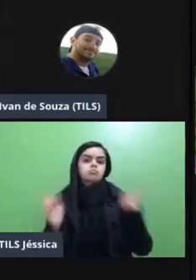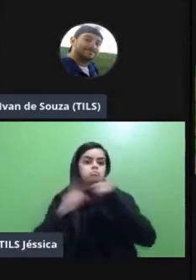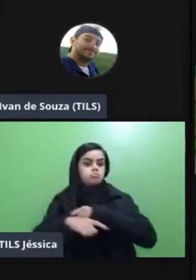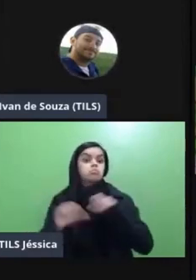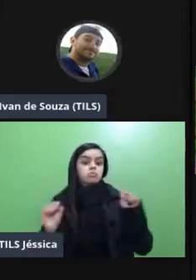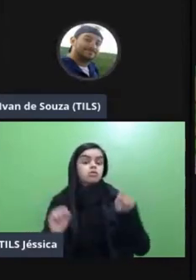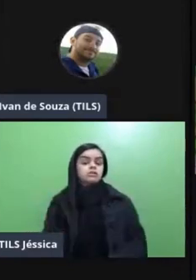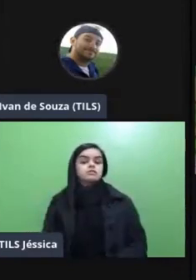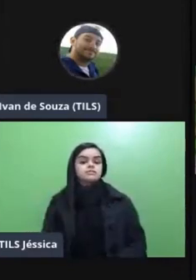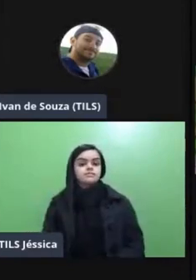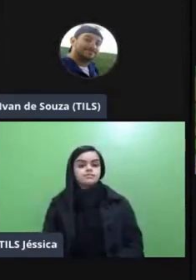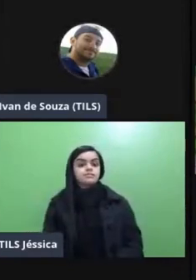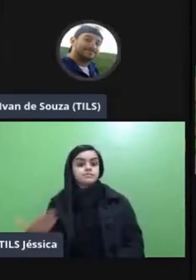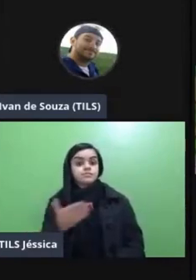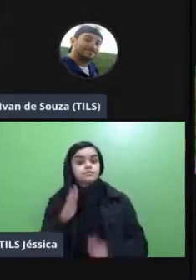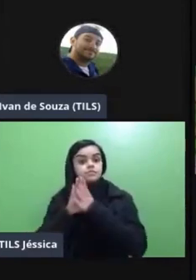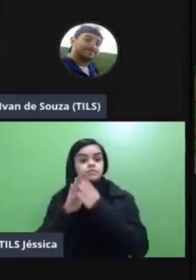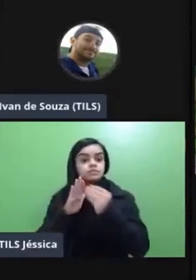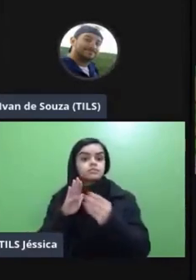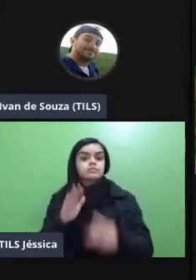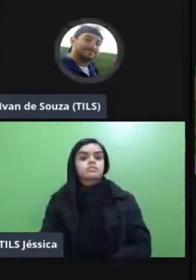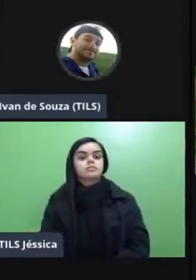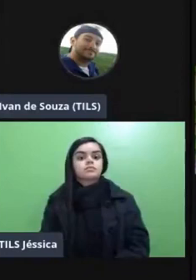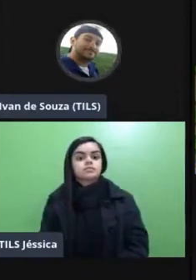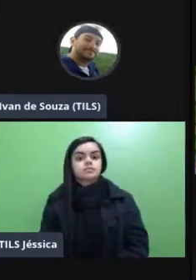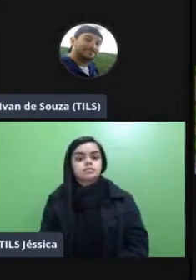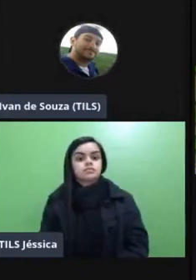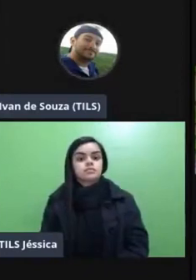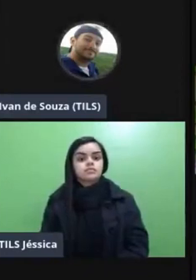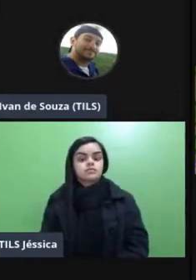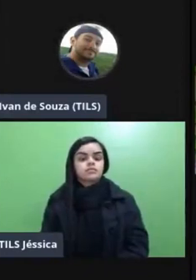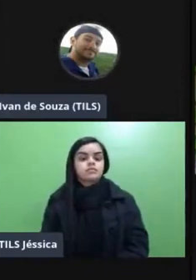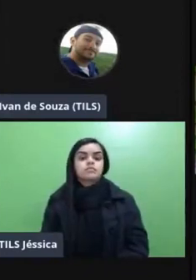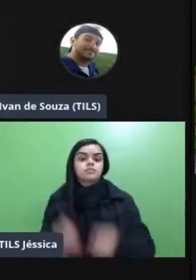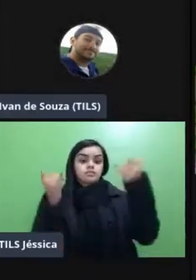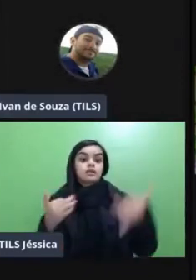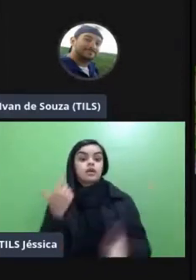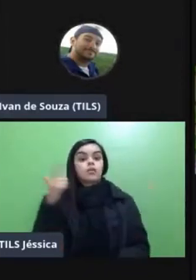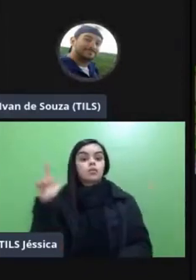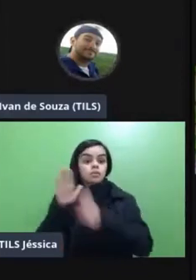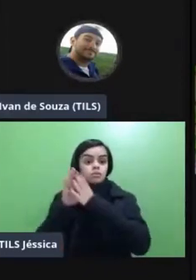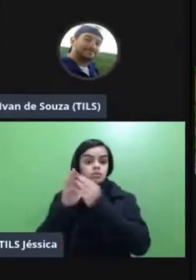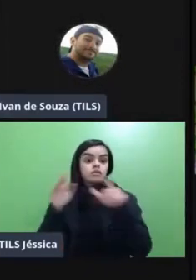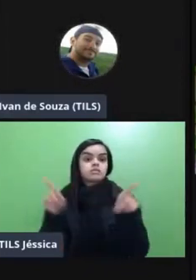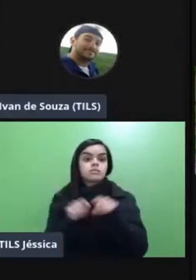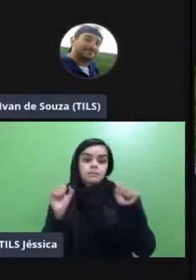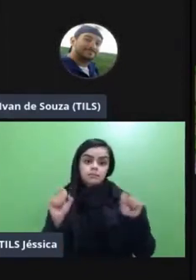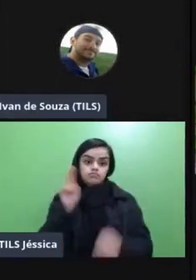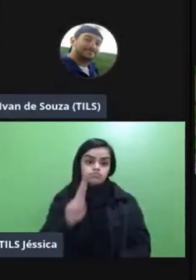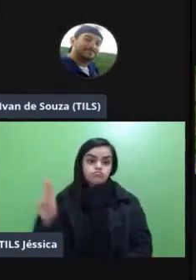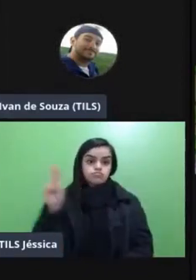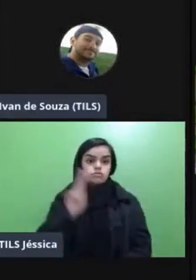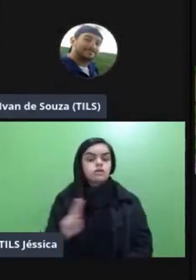esses são os três modelos sustentados e aí depois eu vou falar um pouquinho sobre outros modelos que a gente pode vir a usar também seus modelos